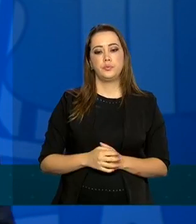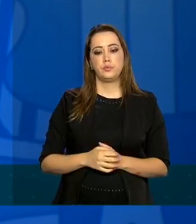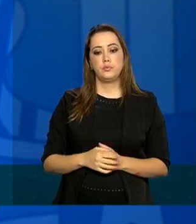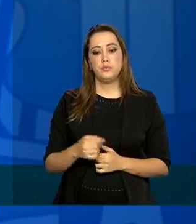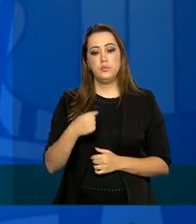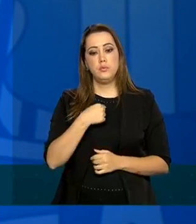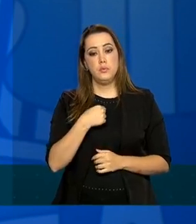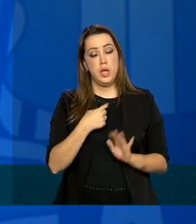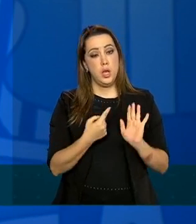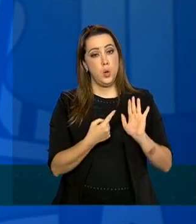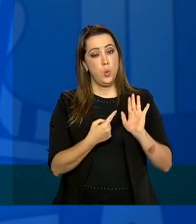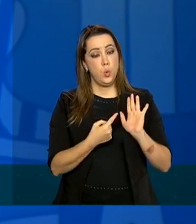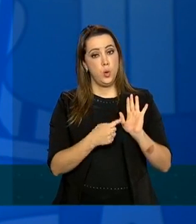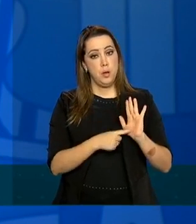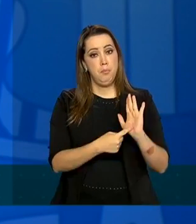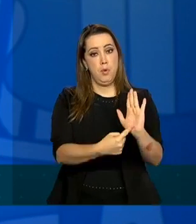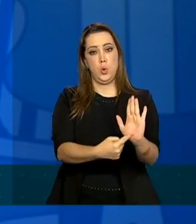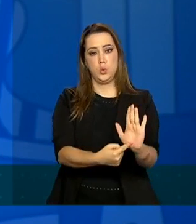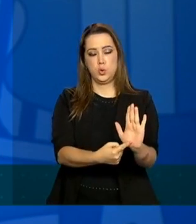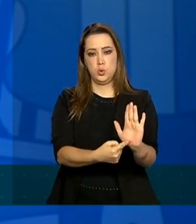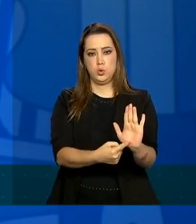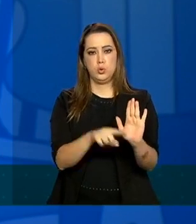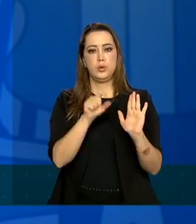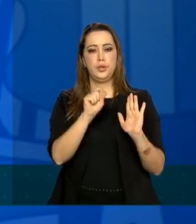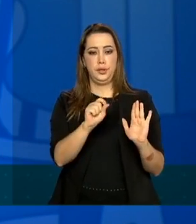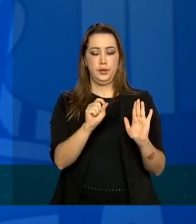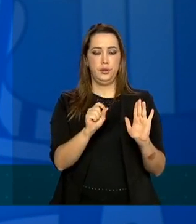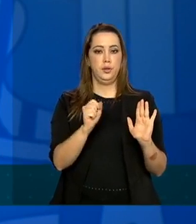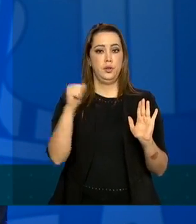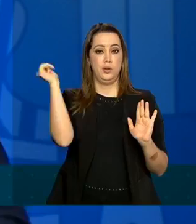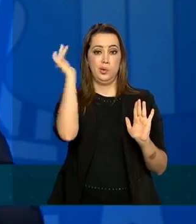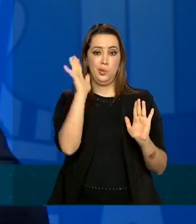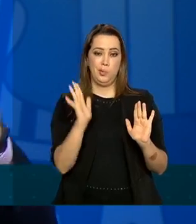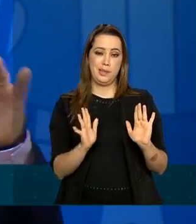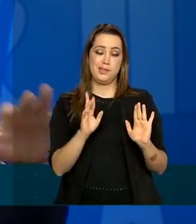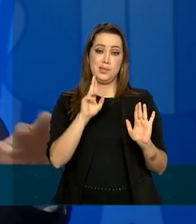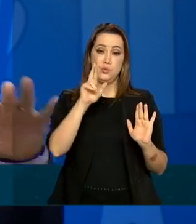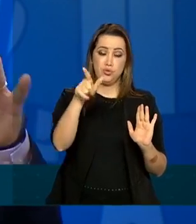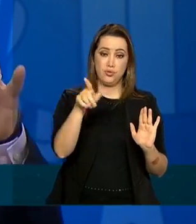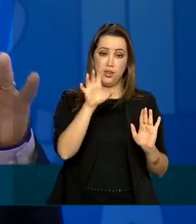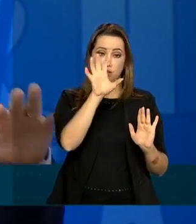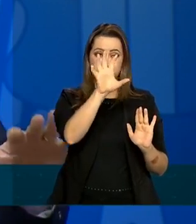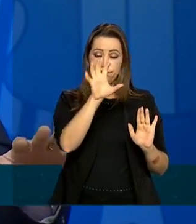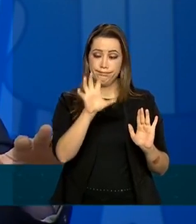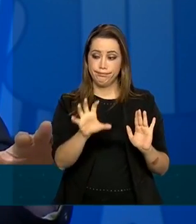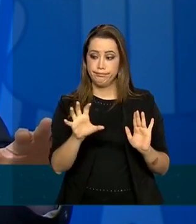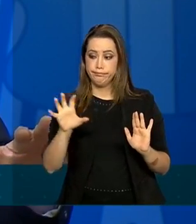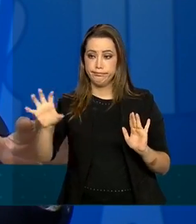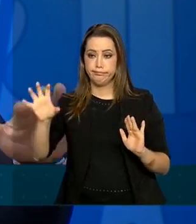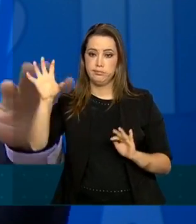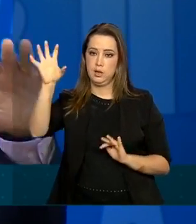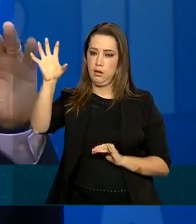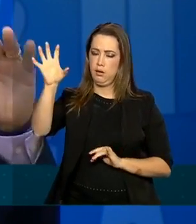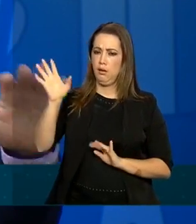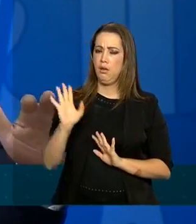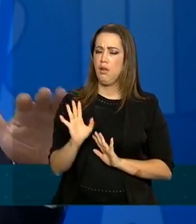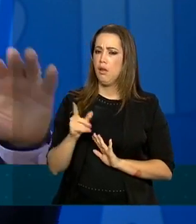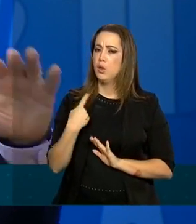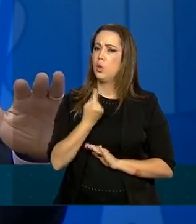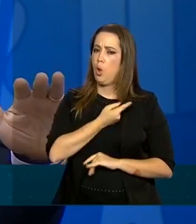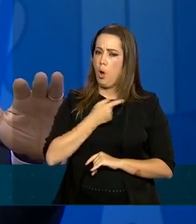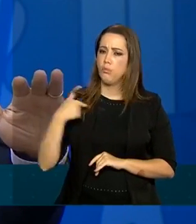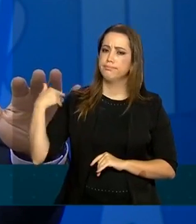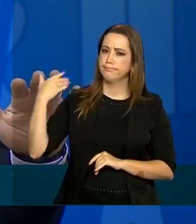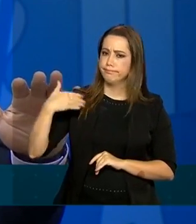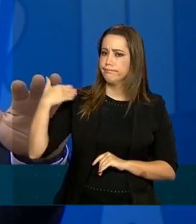o que eu mostro do ponto de vista epidemiológico é que o Brasil ele se comporta de maneira diferente em regiões nós temos passamos